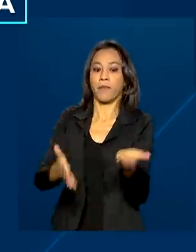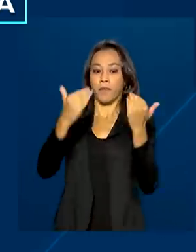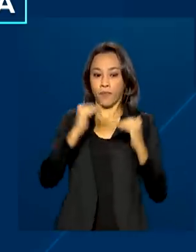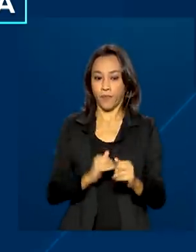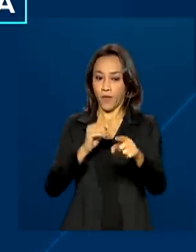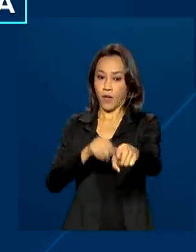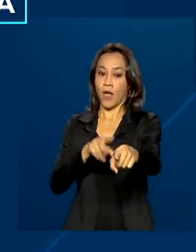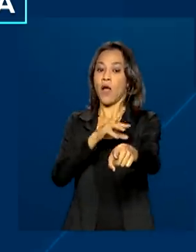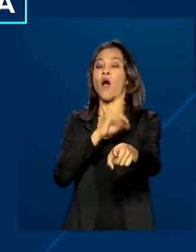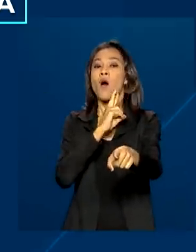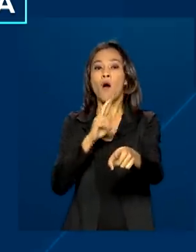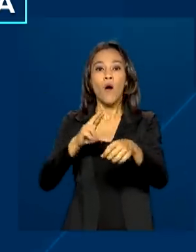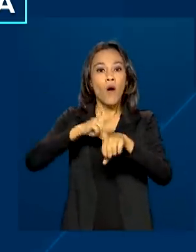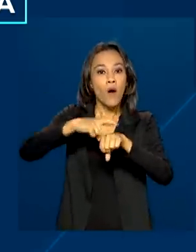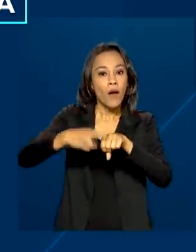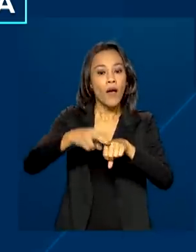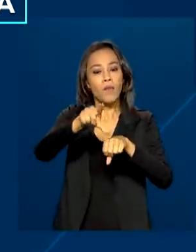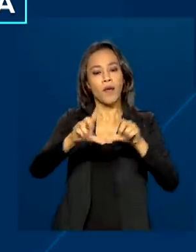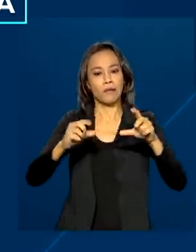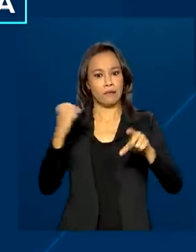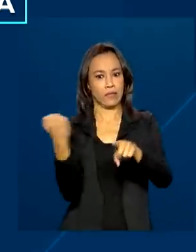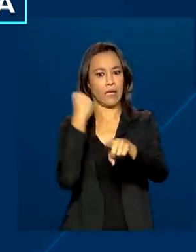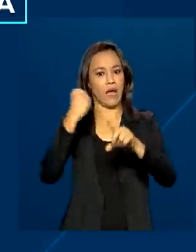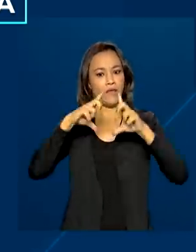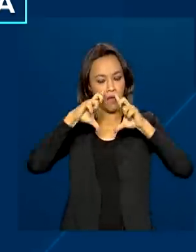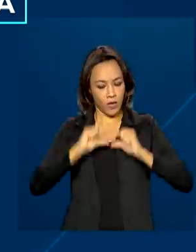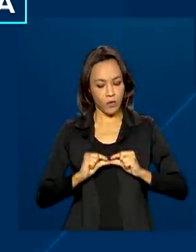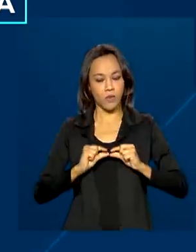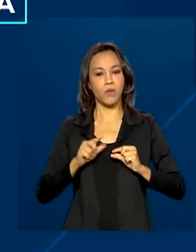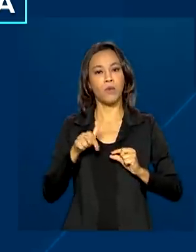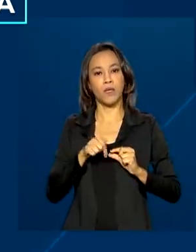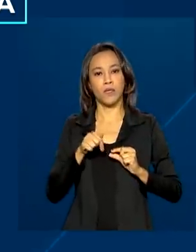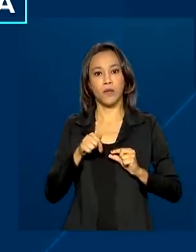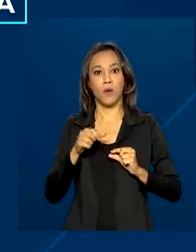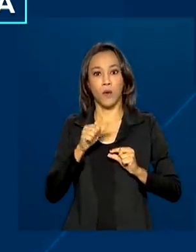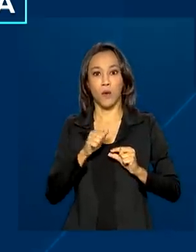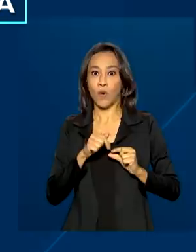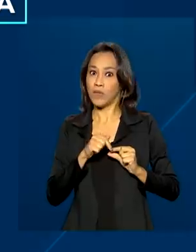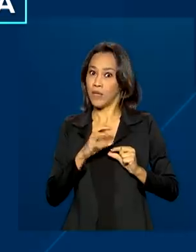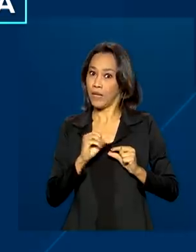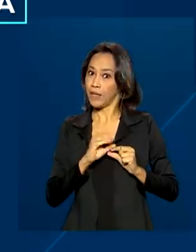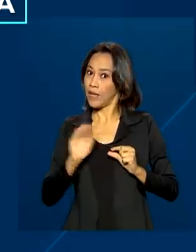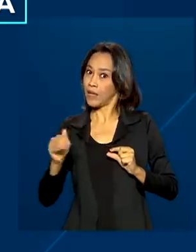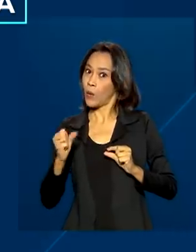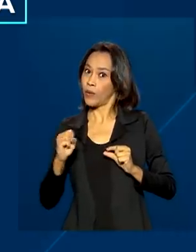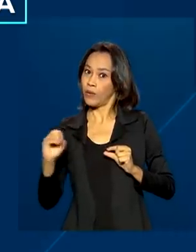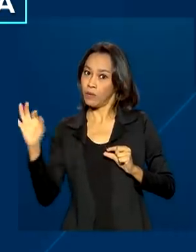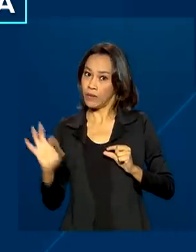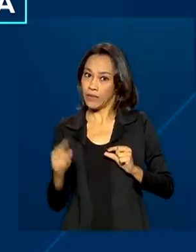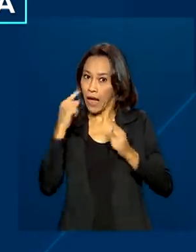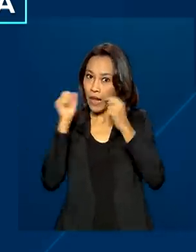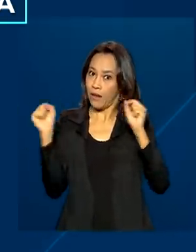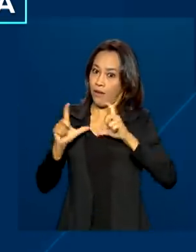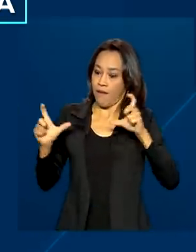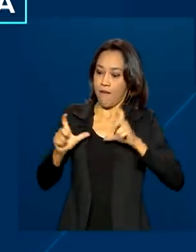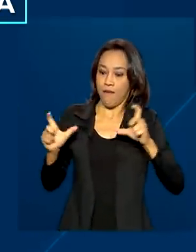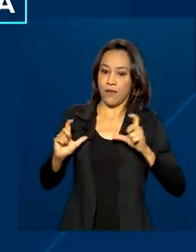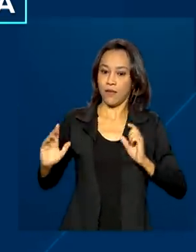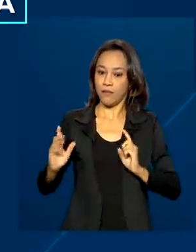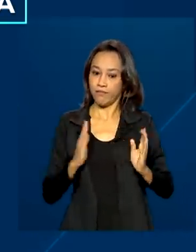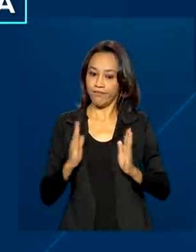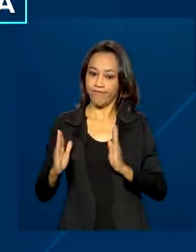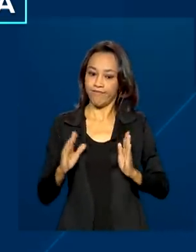grave, com ocupação acima de 80%, e passou para o estado de alerta, registrando ocupações entre